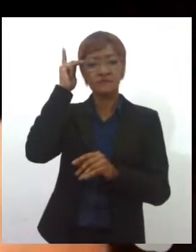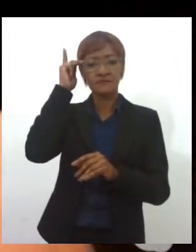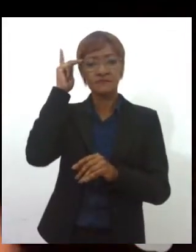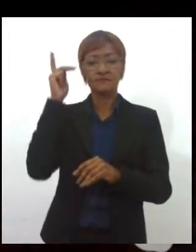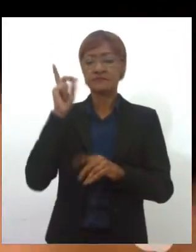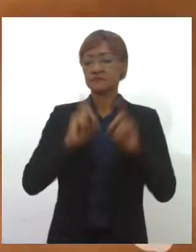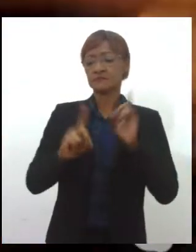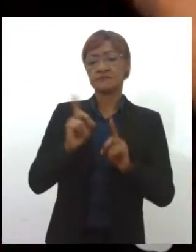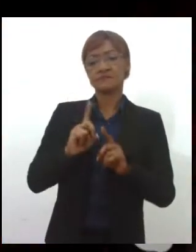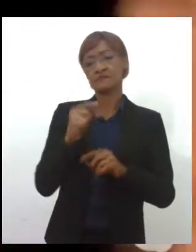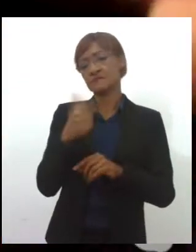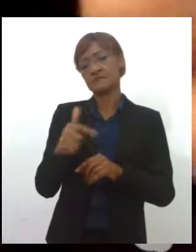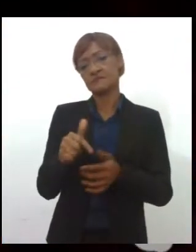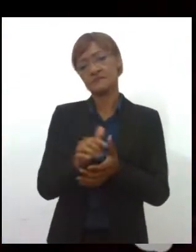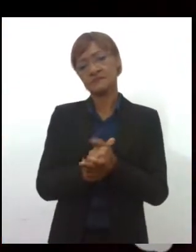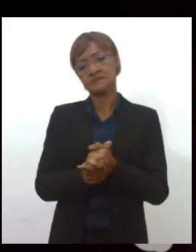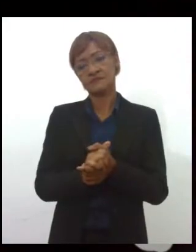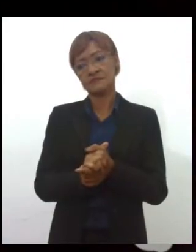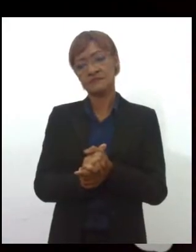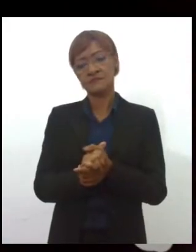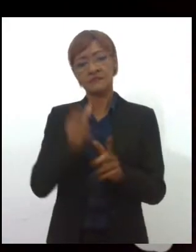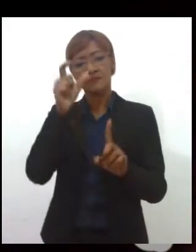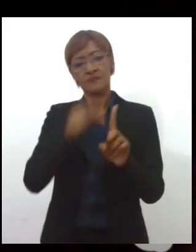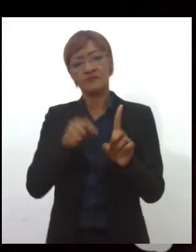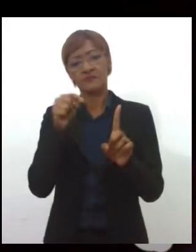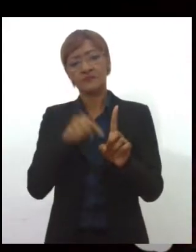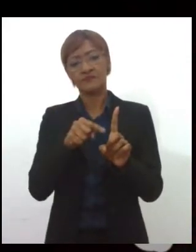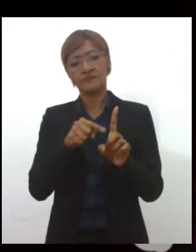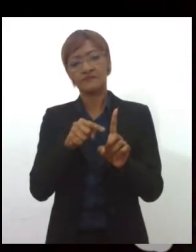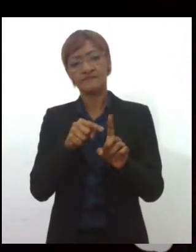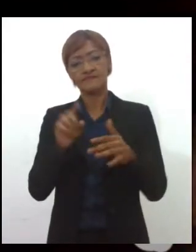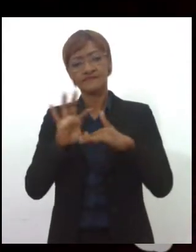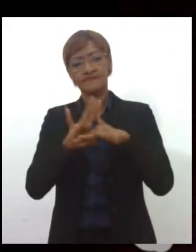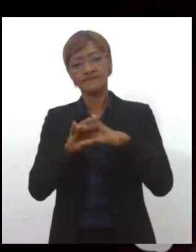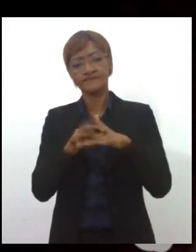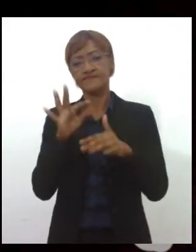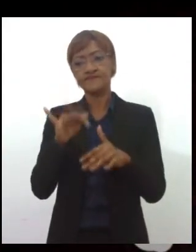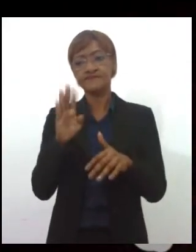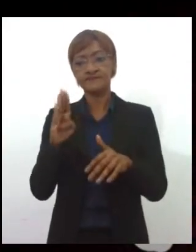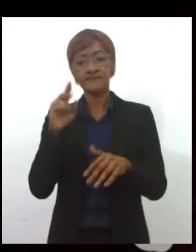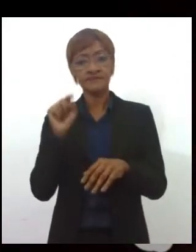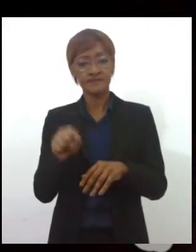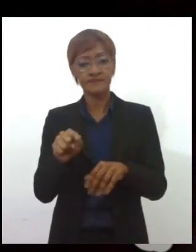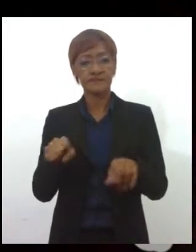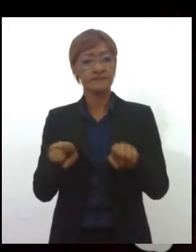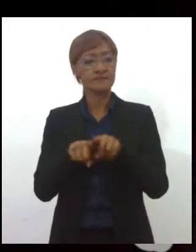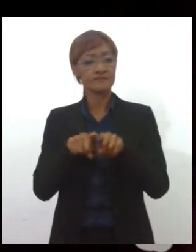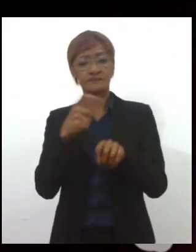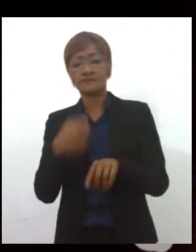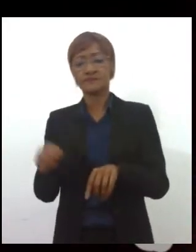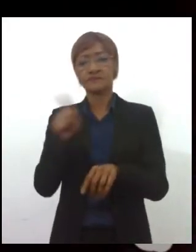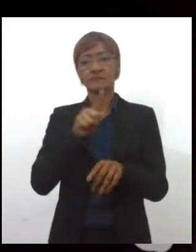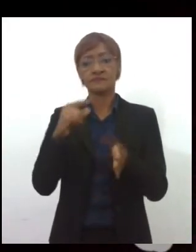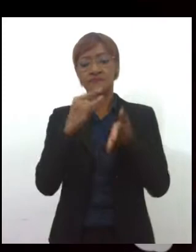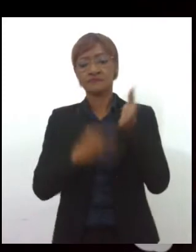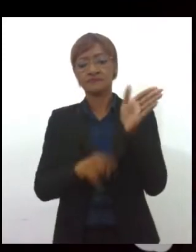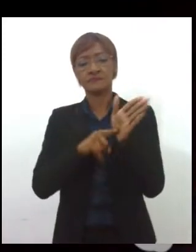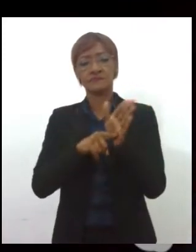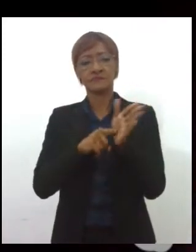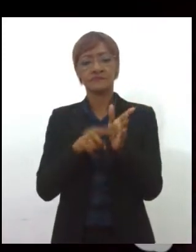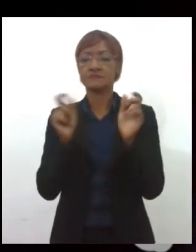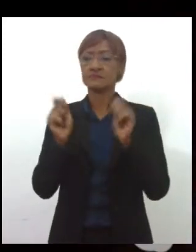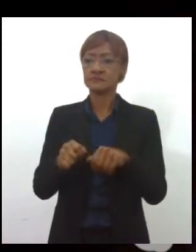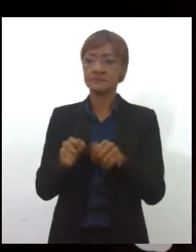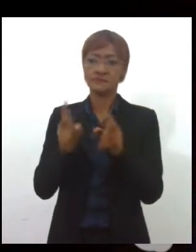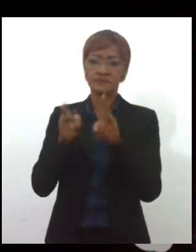ressonância que ele é deprimido. Um paciente portador de dor crônica difusa com fibromialgia não precisa que isso apareça em nenhum exame para a gente poder dar o